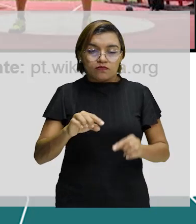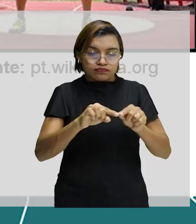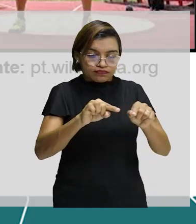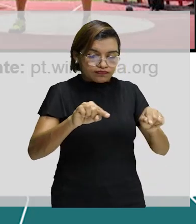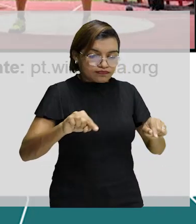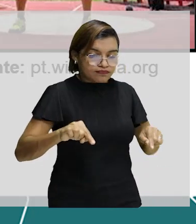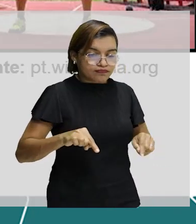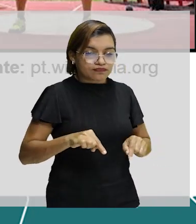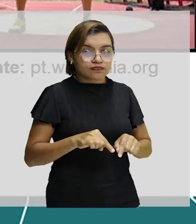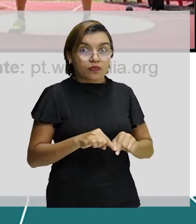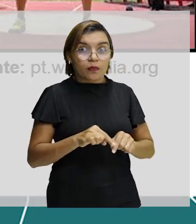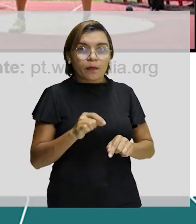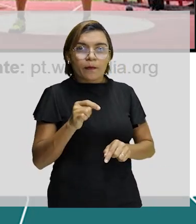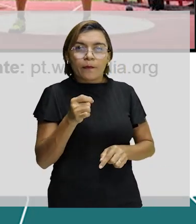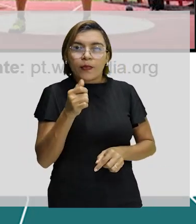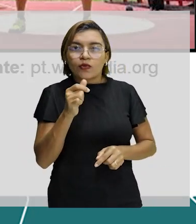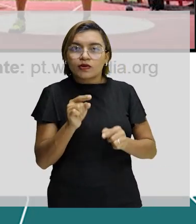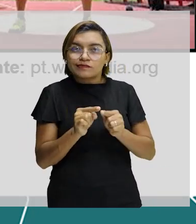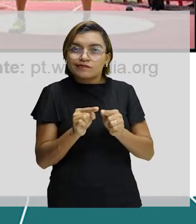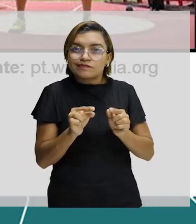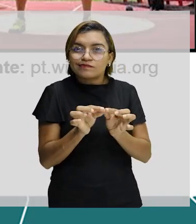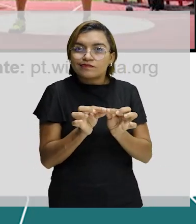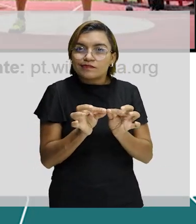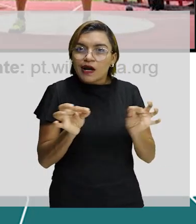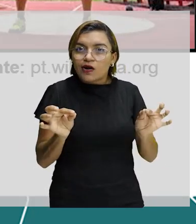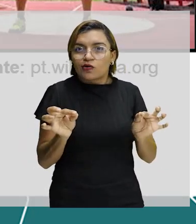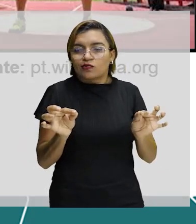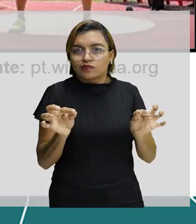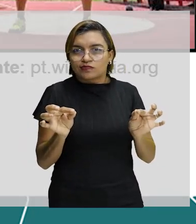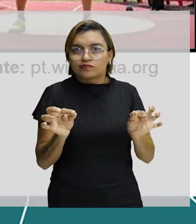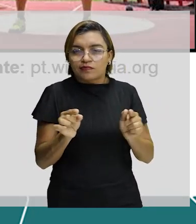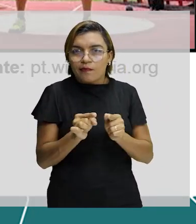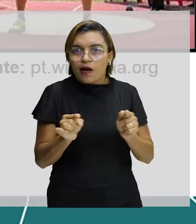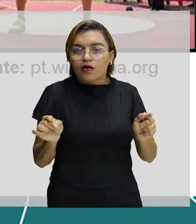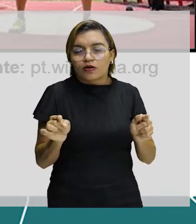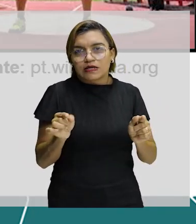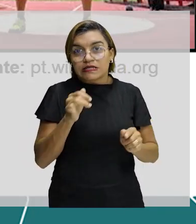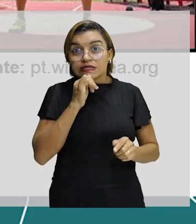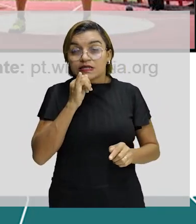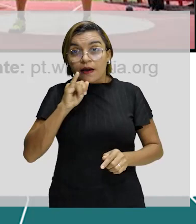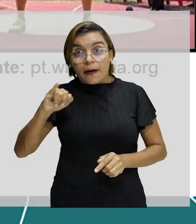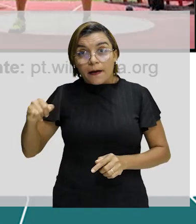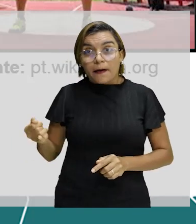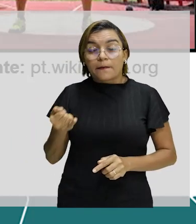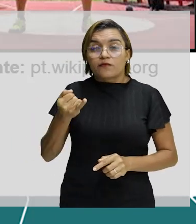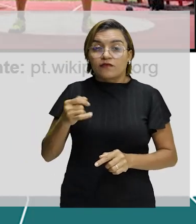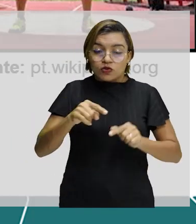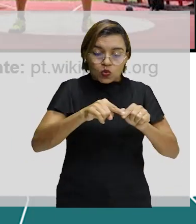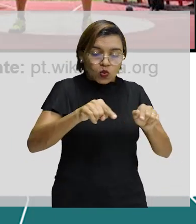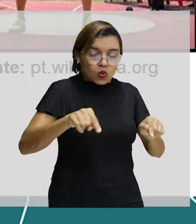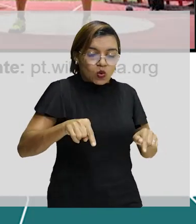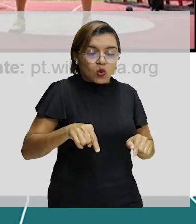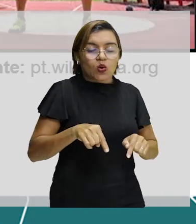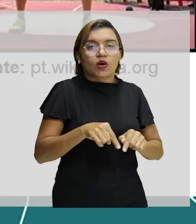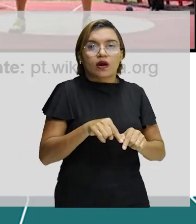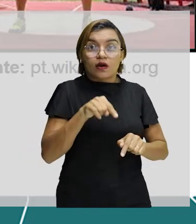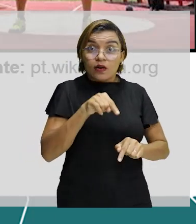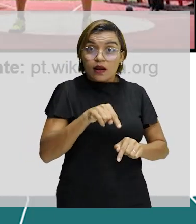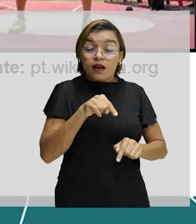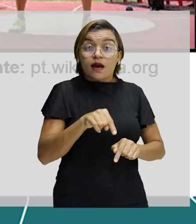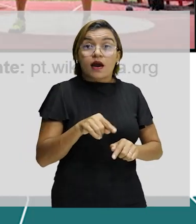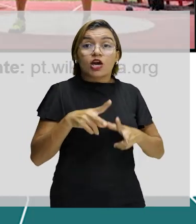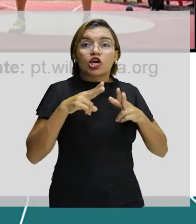para vocês, ela também pode, ela acontece ali, eles aproveitam onde é realizado o lançamento do disco, o lançamento